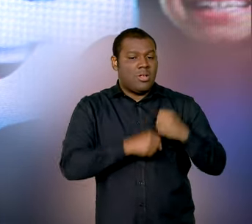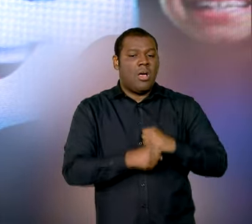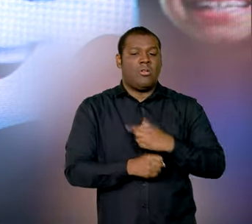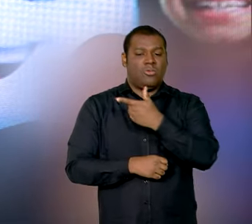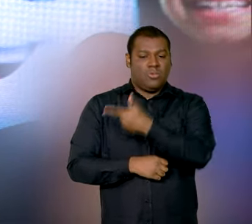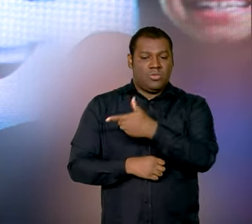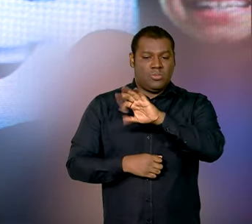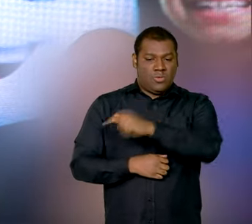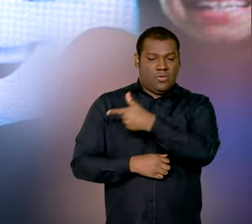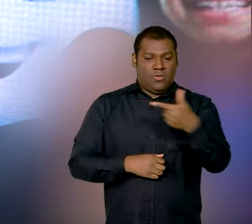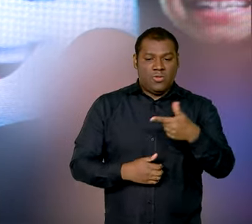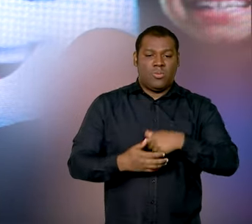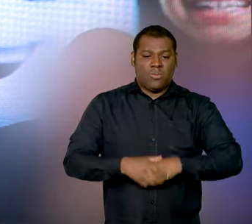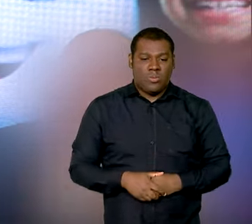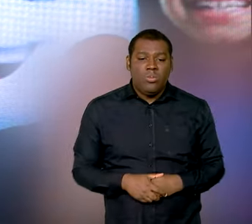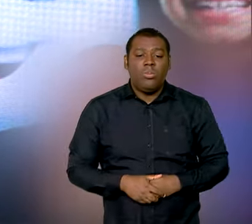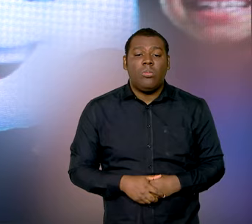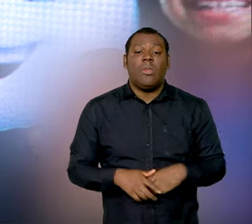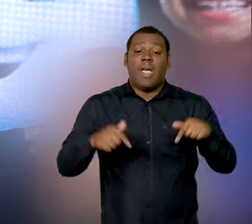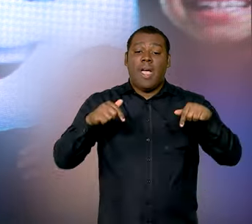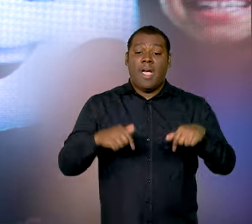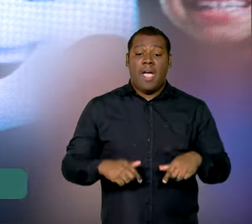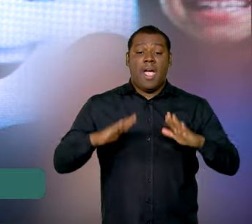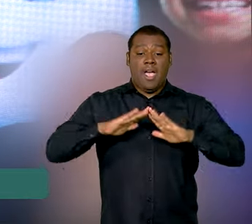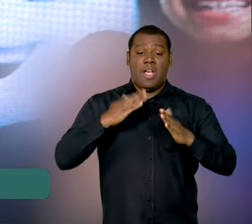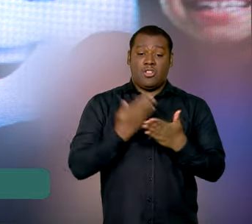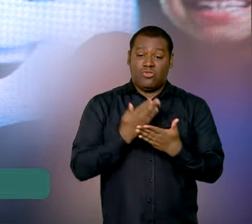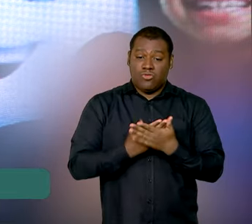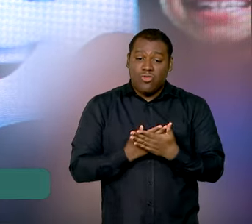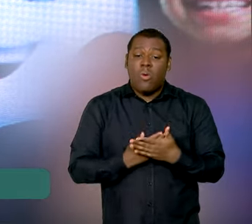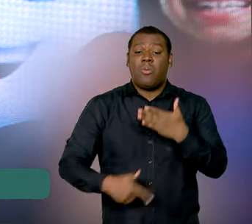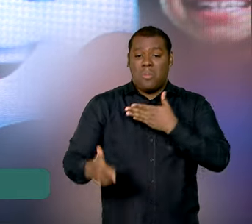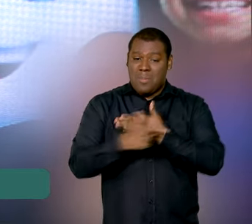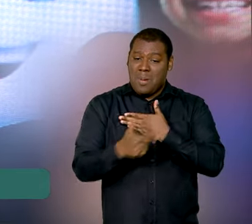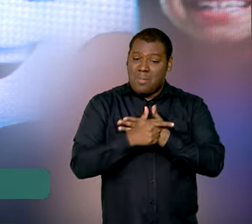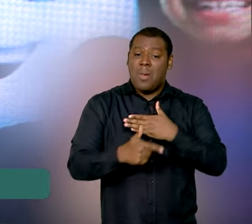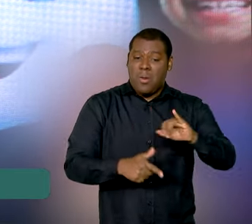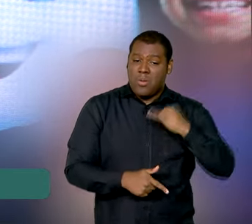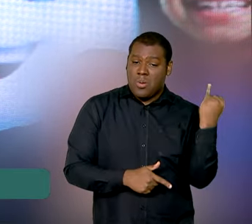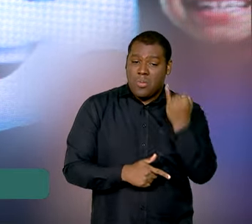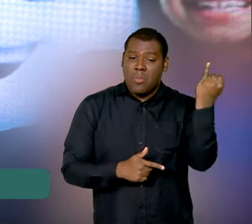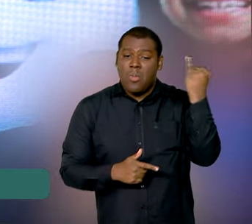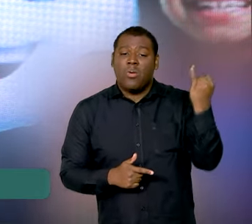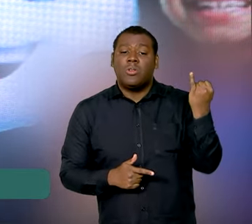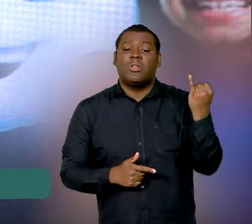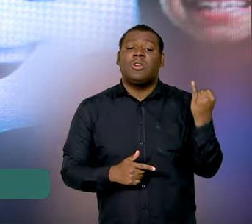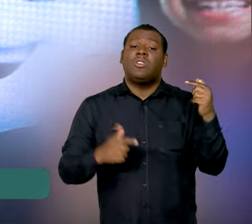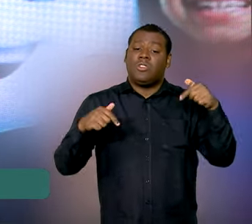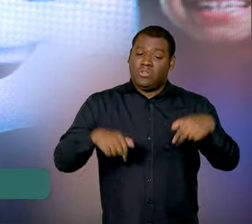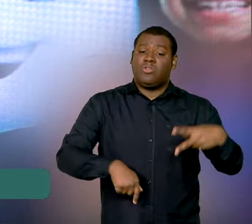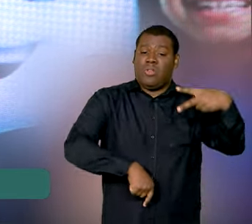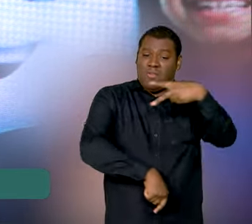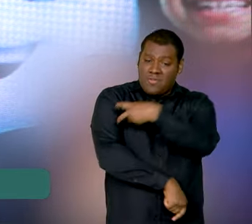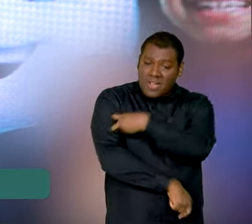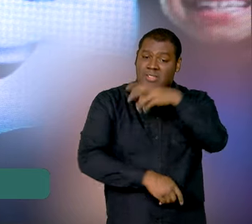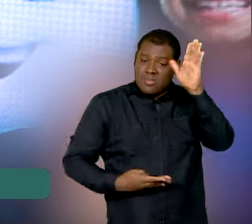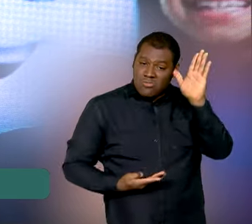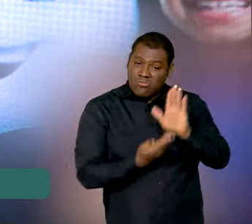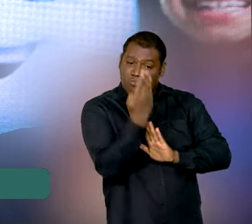vamos, temos a escola como lugar muito importante para aumentar essa vacinação.